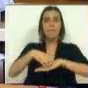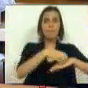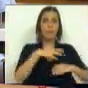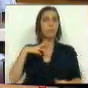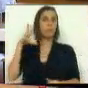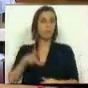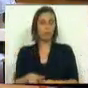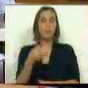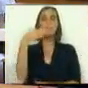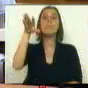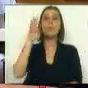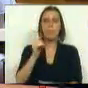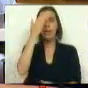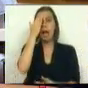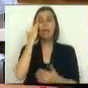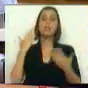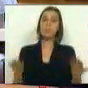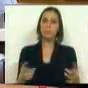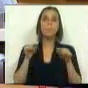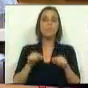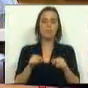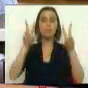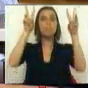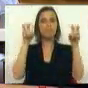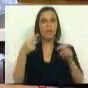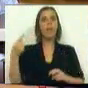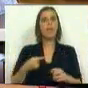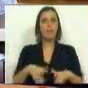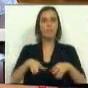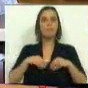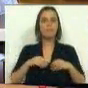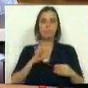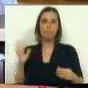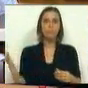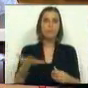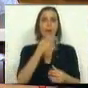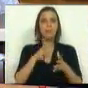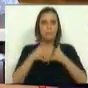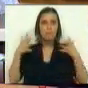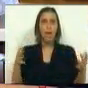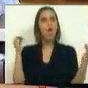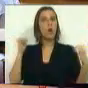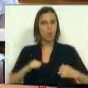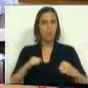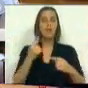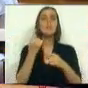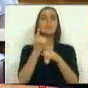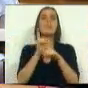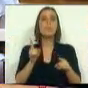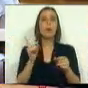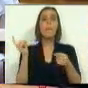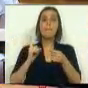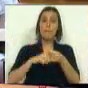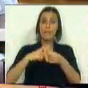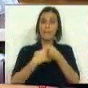O Partido Socialista entende, por isso, que esta é uma matéria que deve colher um alargado consenso, nomeadamente por parte dos